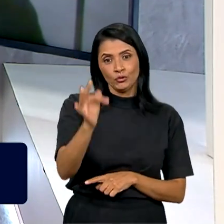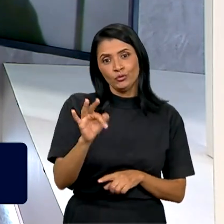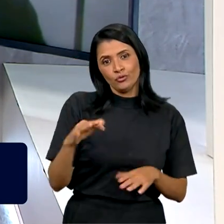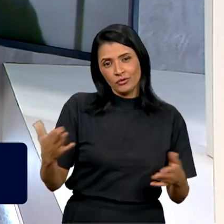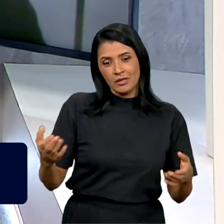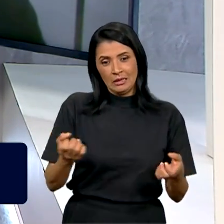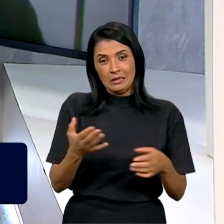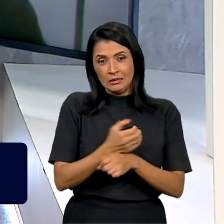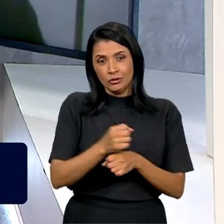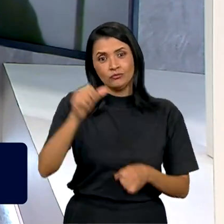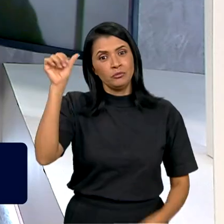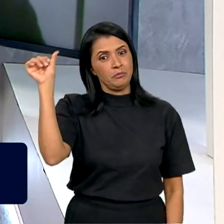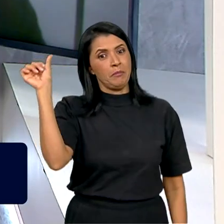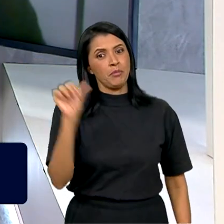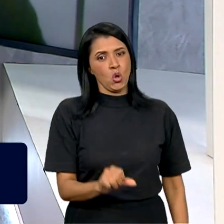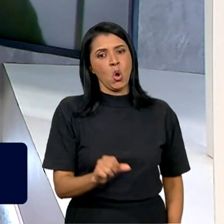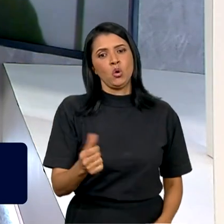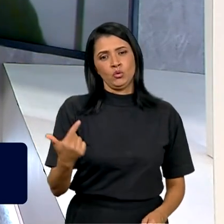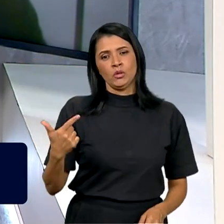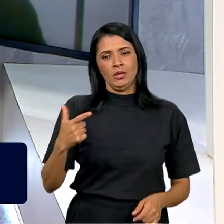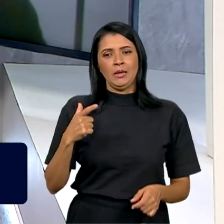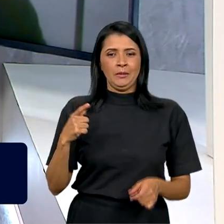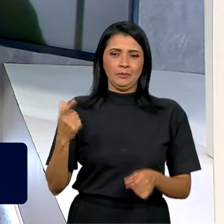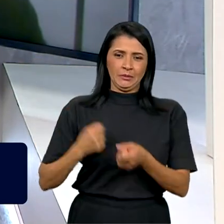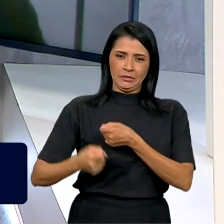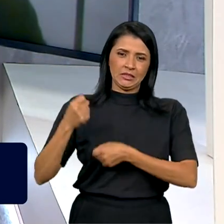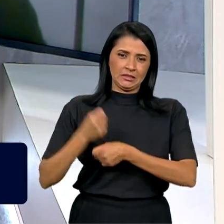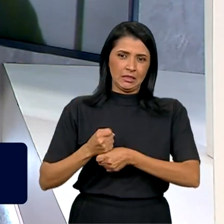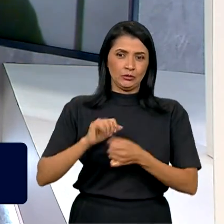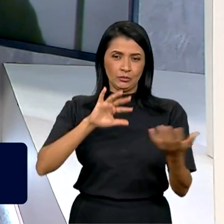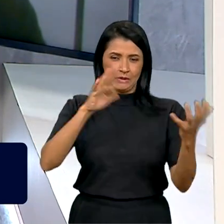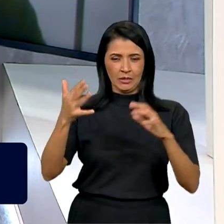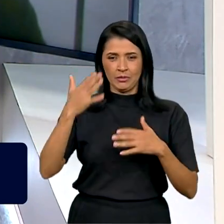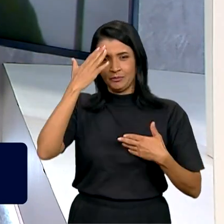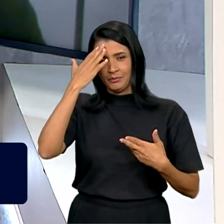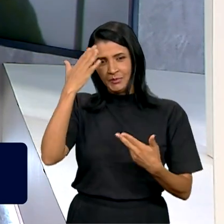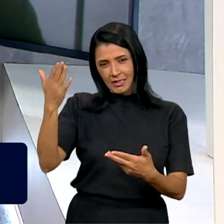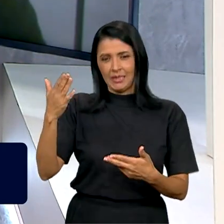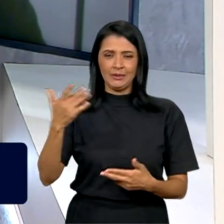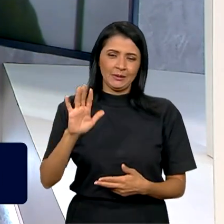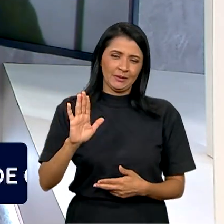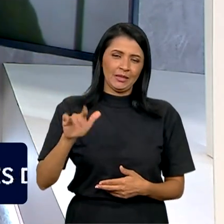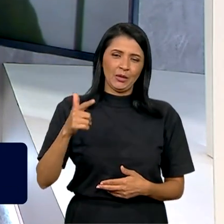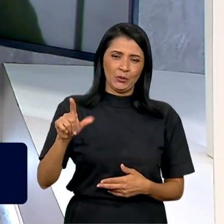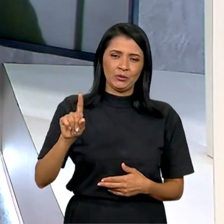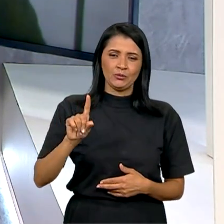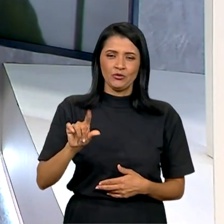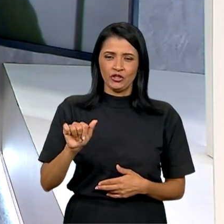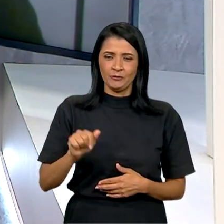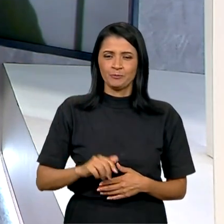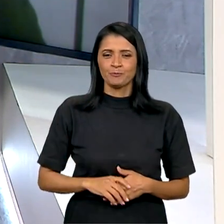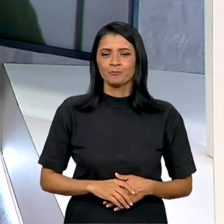já que esse ano foi mais severo em termos de clima do que no ano passado. Fabiano, muito obrigado, viu? Até a próxima. Obrigado, Guilherme. aí E aí E aí